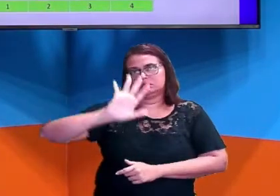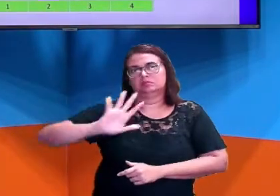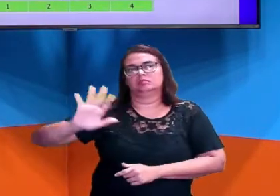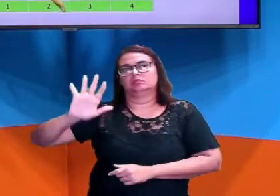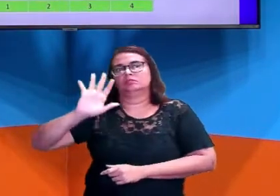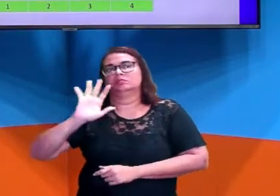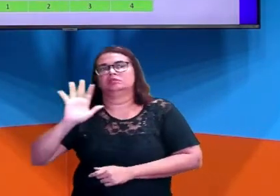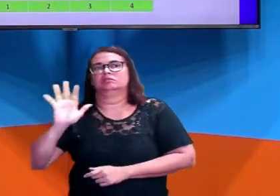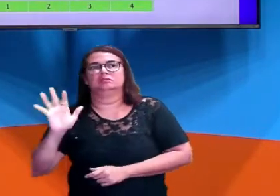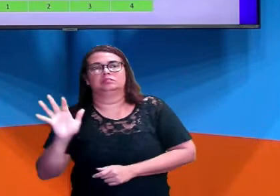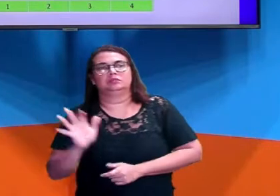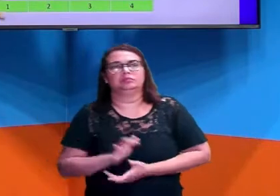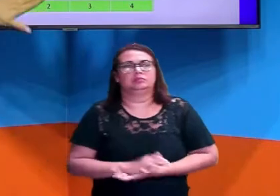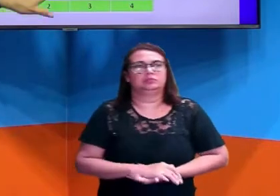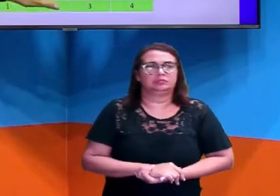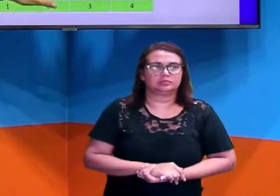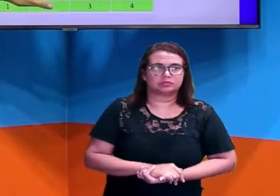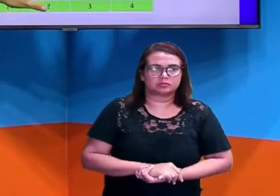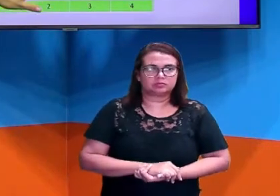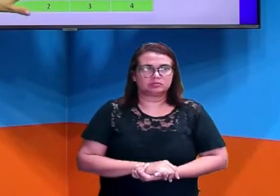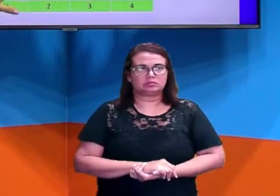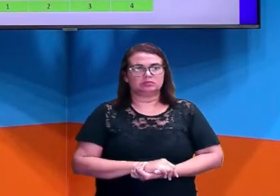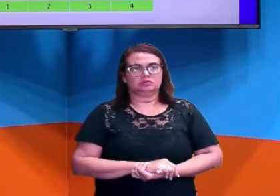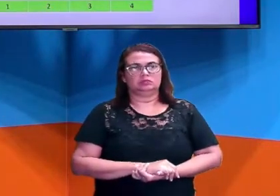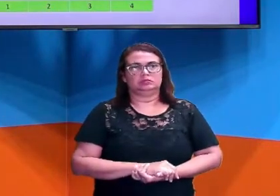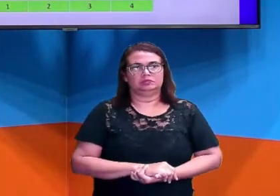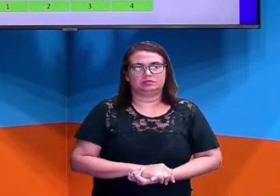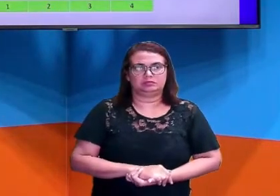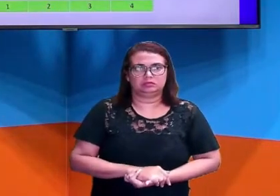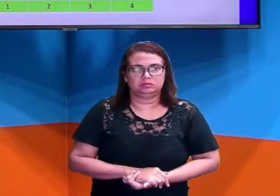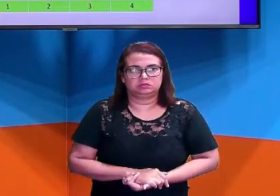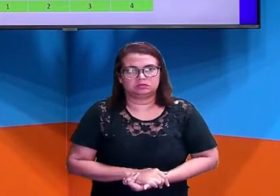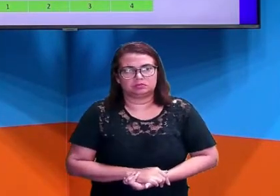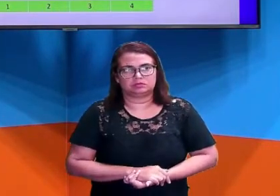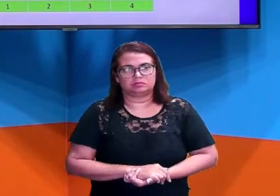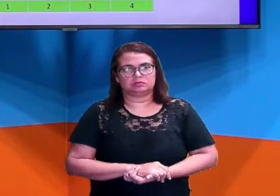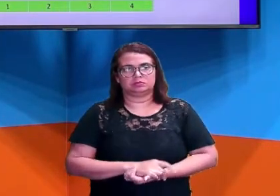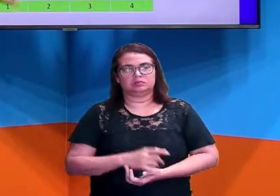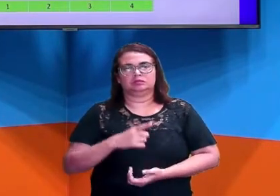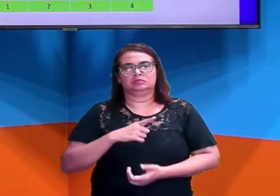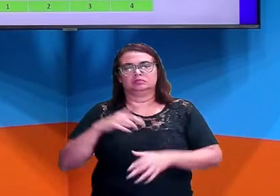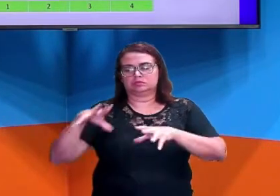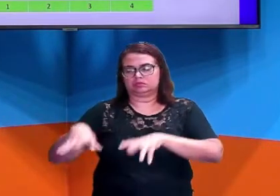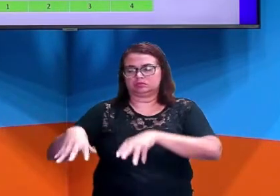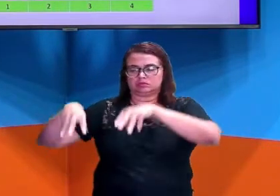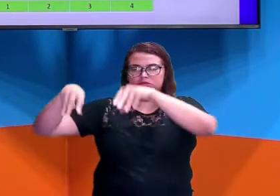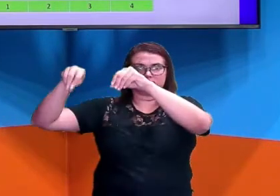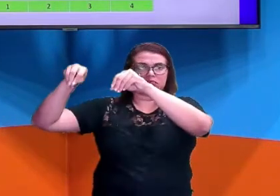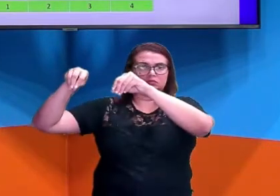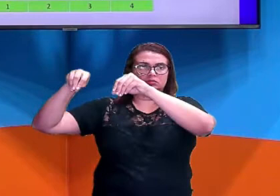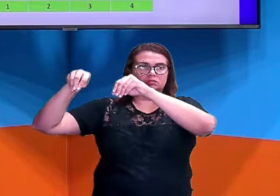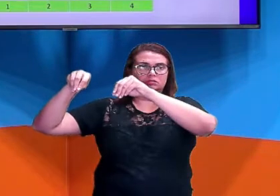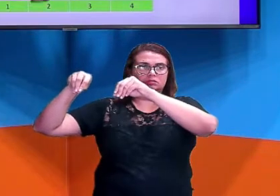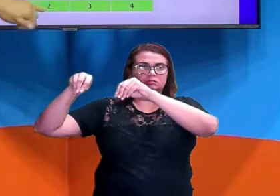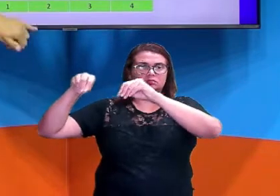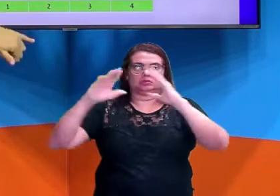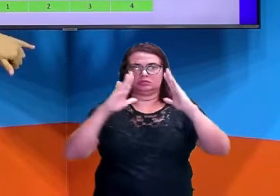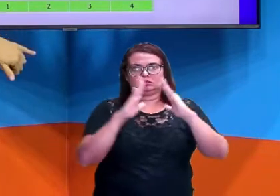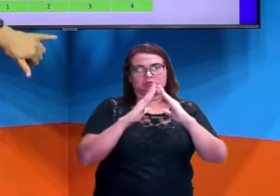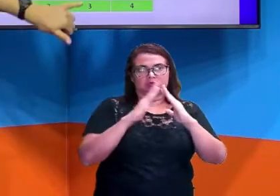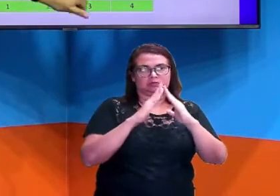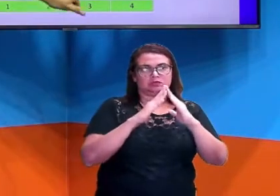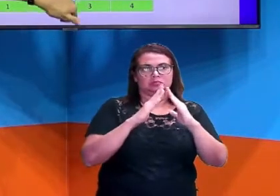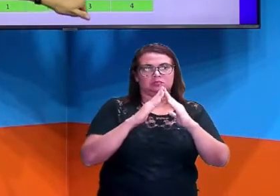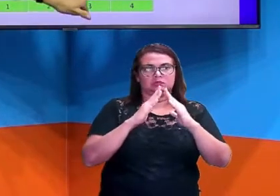representada aqui nesta, nesse espaço. Então eu tenho aqui um castelo, eu tenho aqui uma casa,